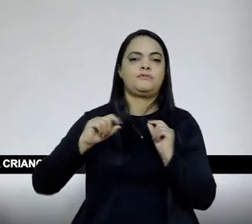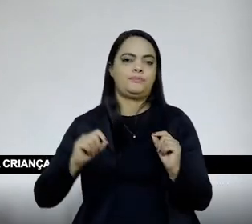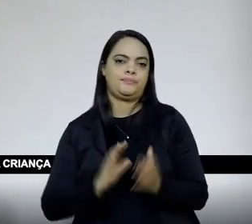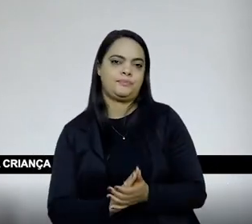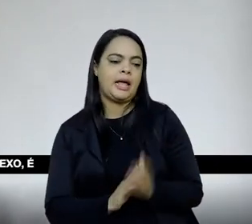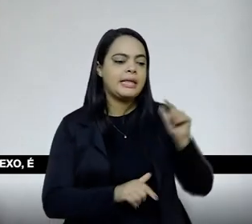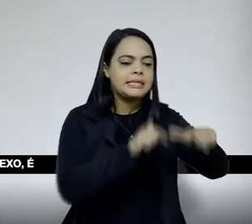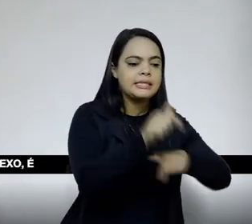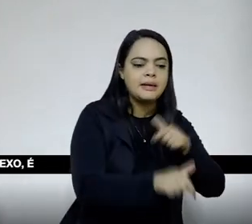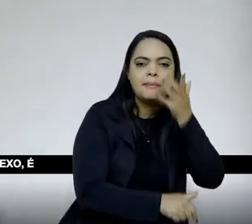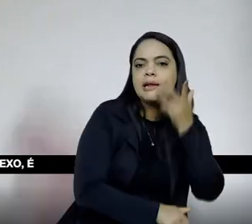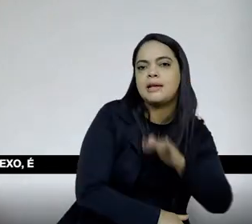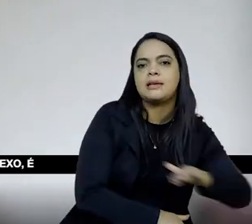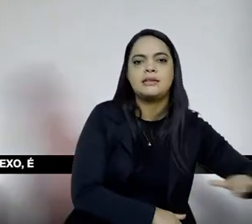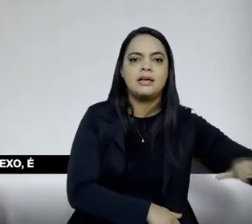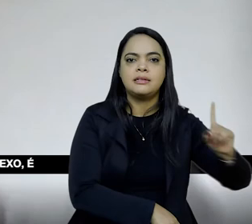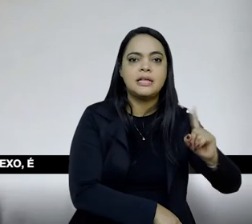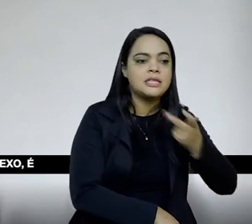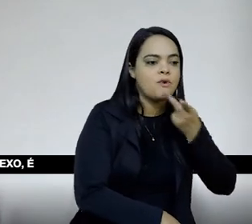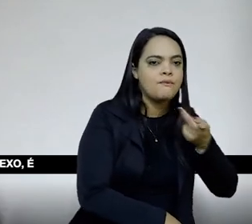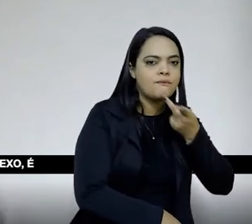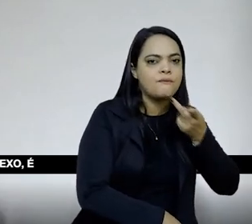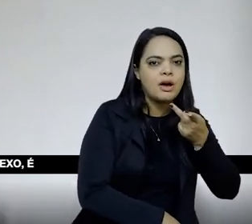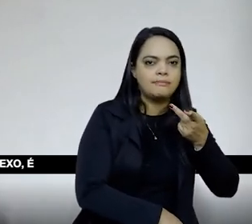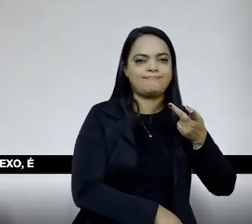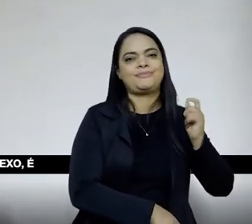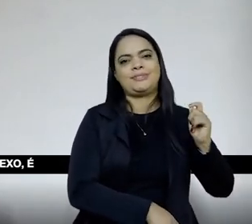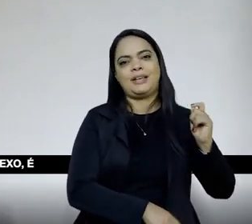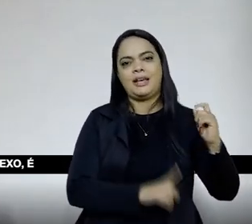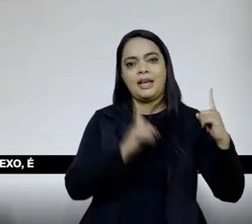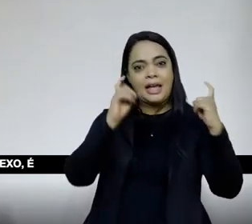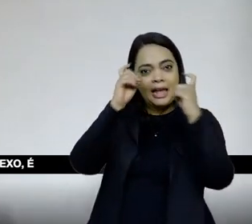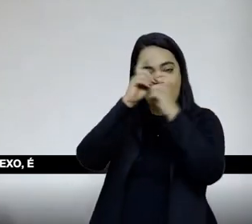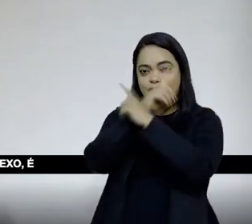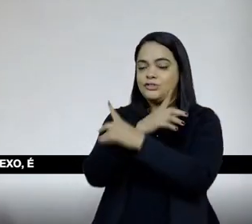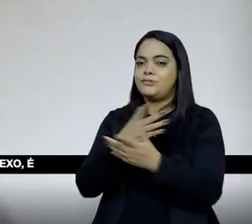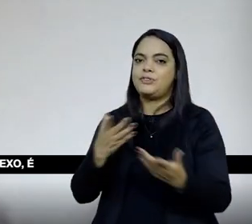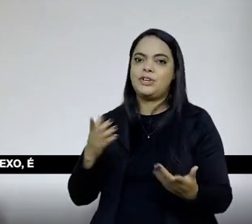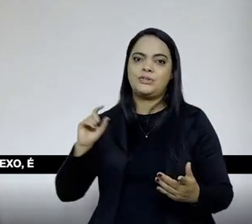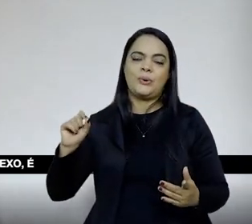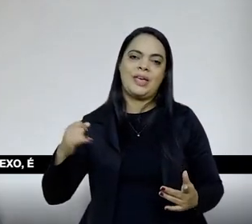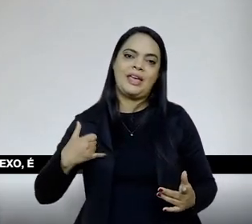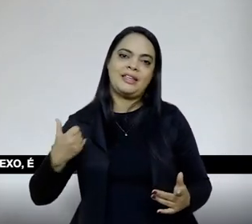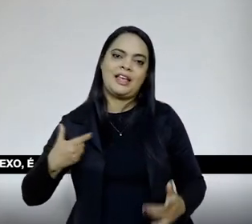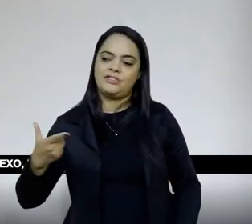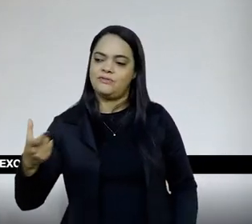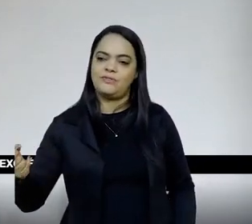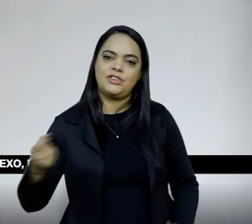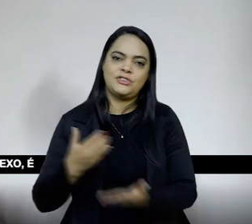com a criança que não fala é muito mais difícil que dar aula para um menino de 20 anos que entra na universidade,